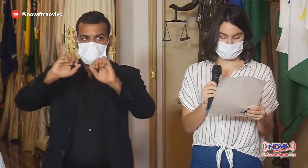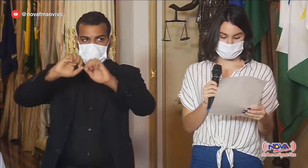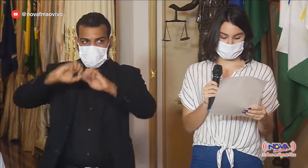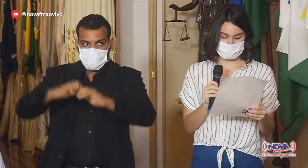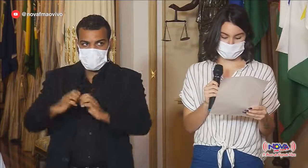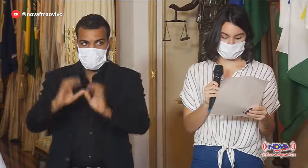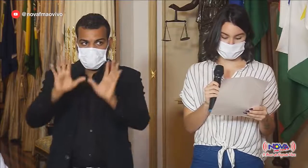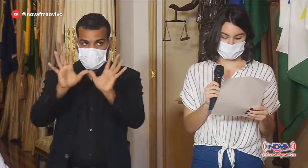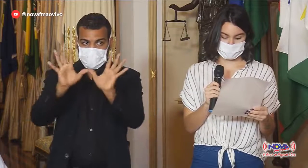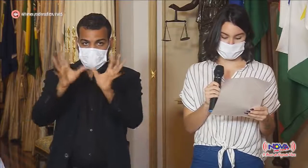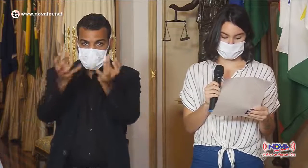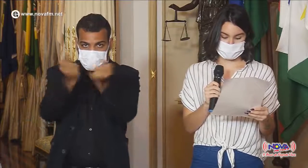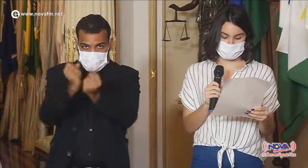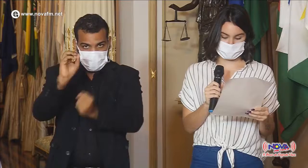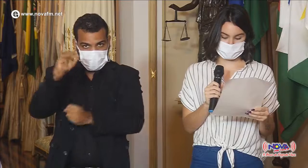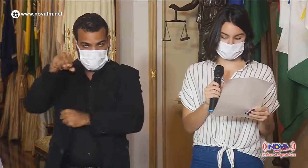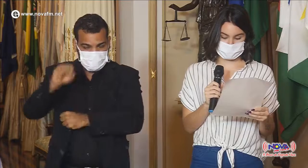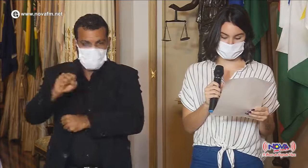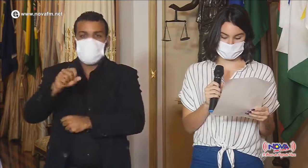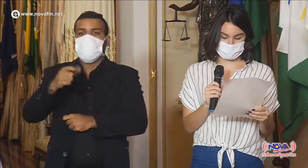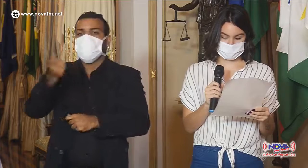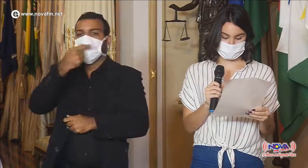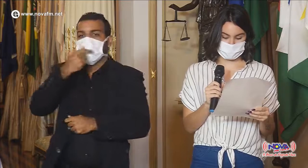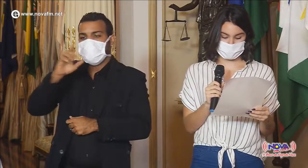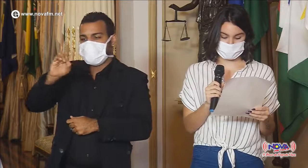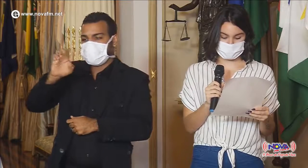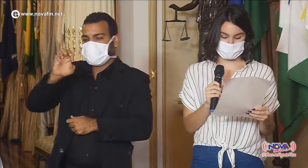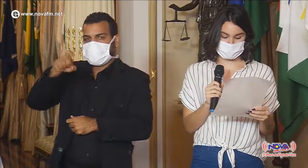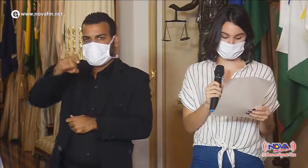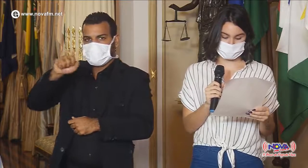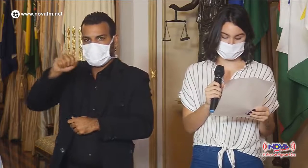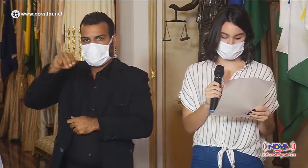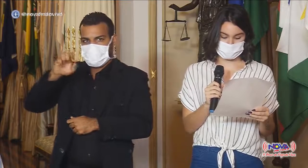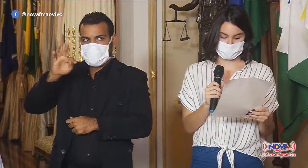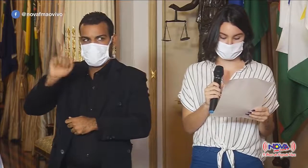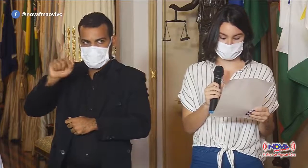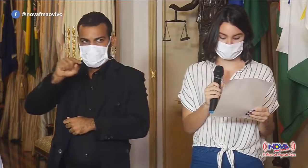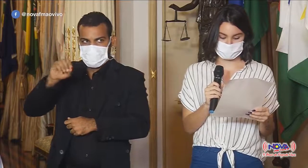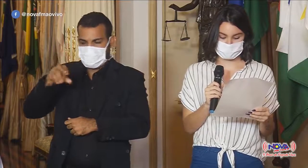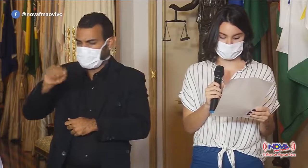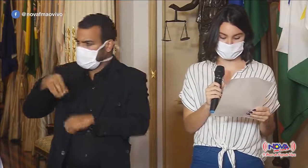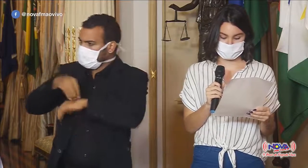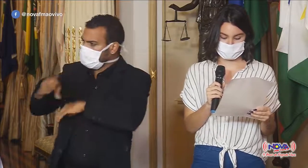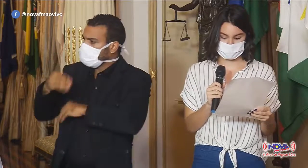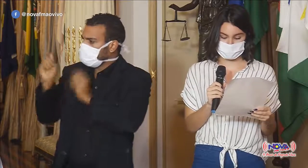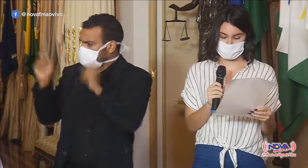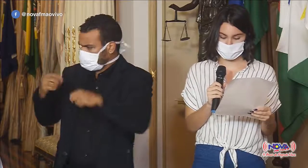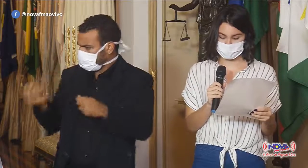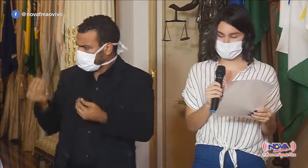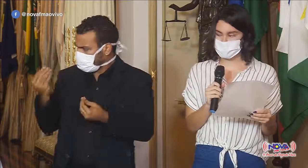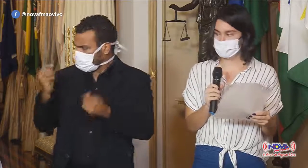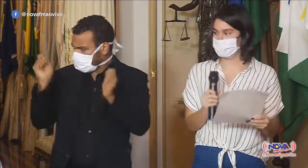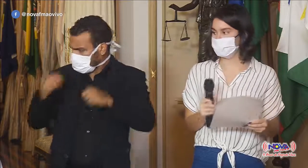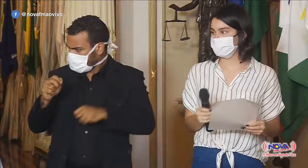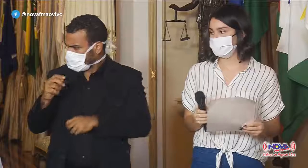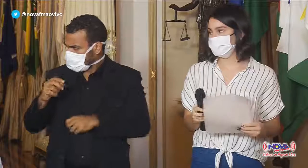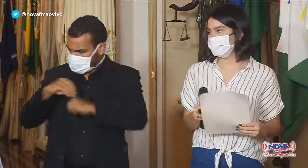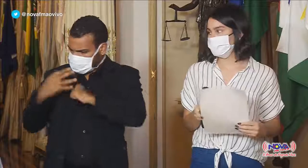Pernambuco tem algum protocolo para uso dessa medicação em curso ou já se esquematiza para incluí-la no tratamento de pacientes graves?